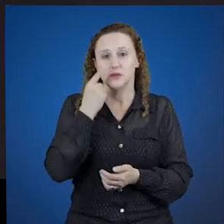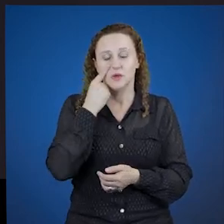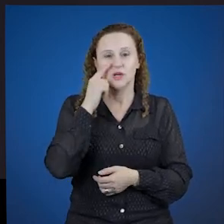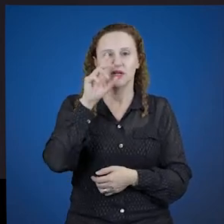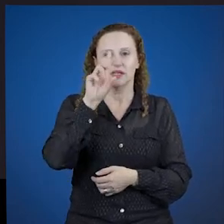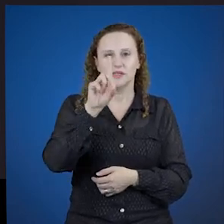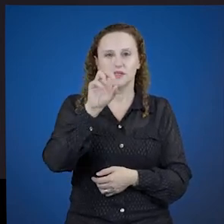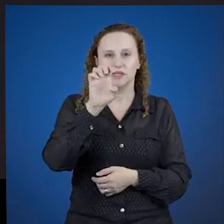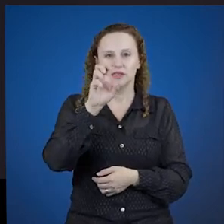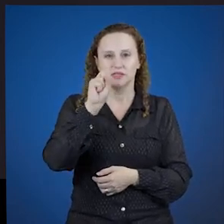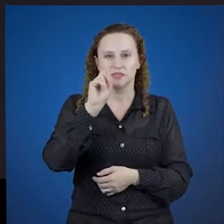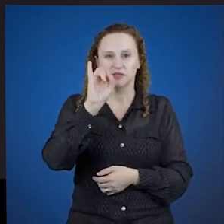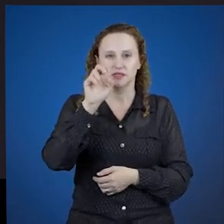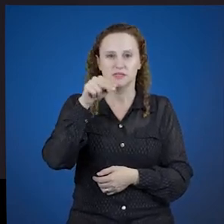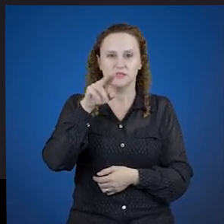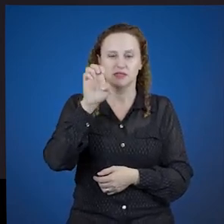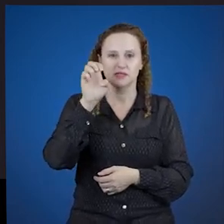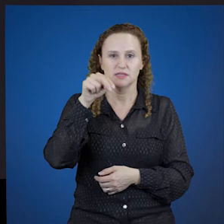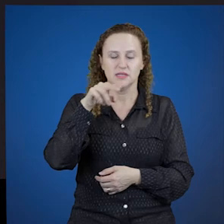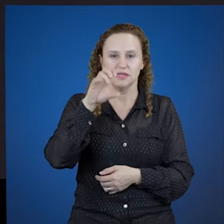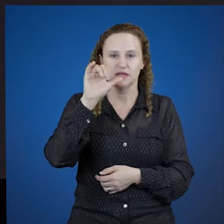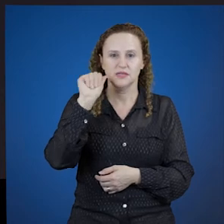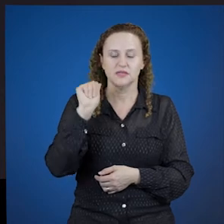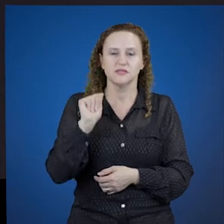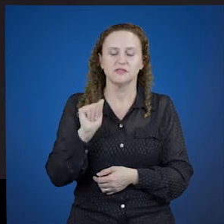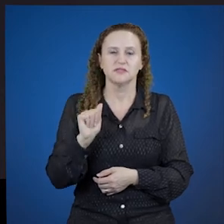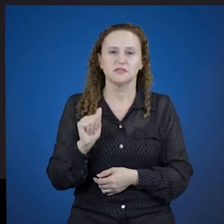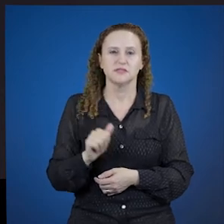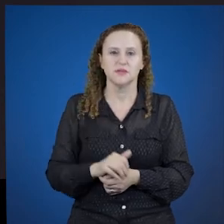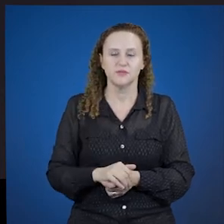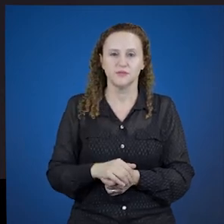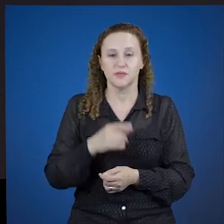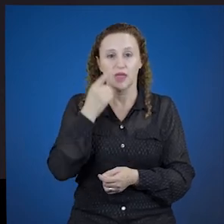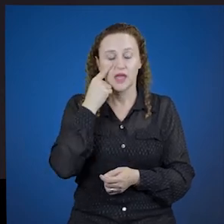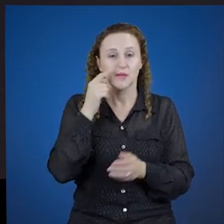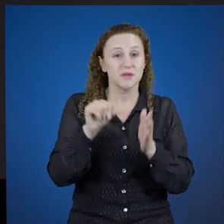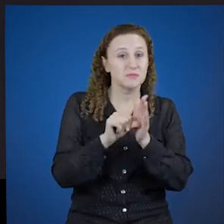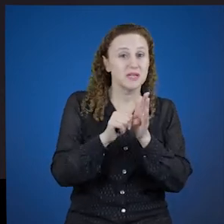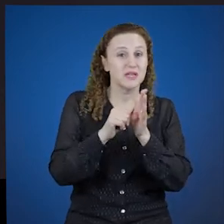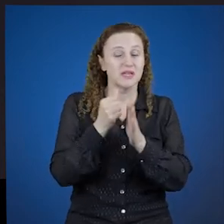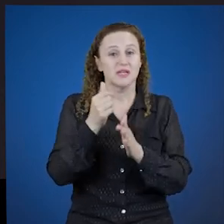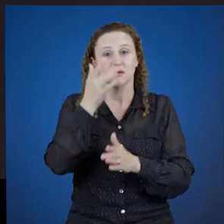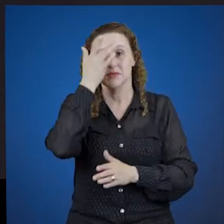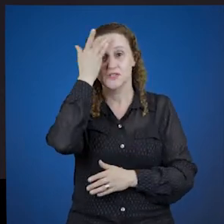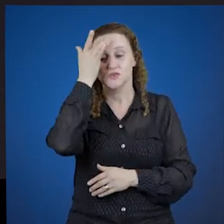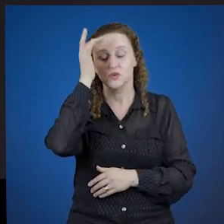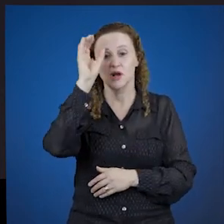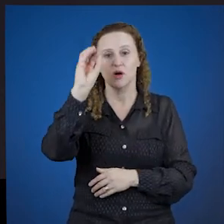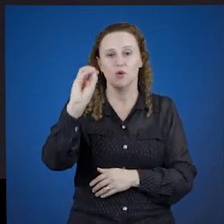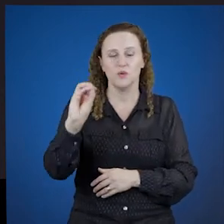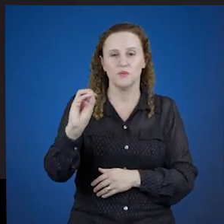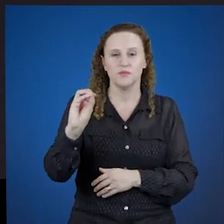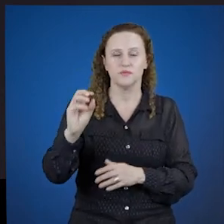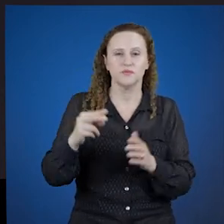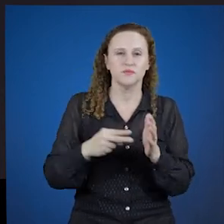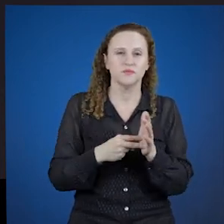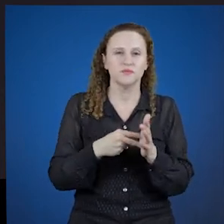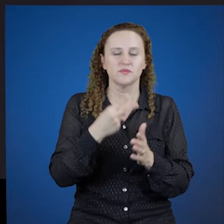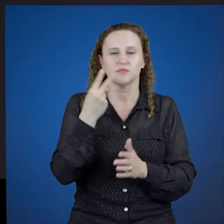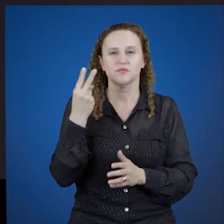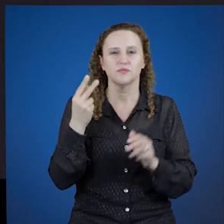desinências do presente do indicativo. na primeira pessoa, o, segunda pessoa, as,